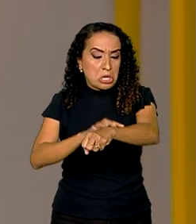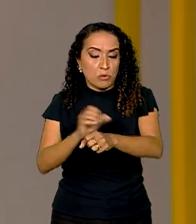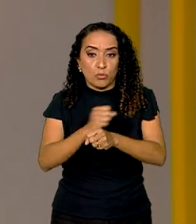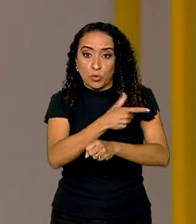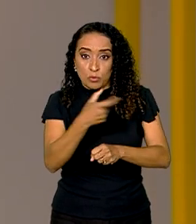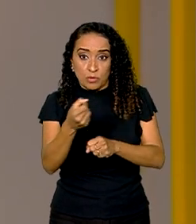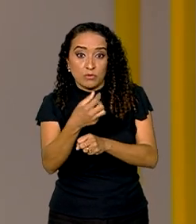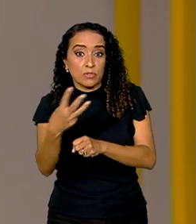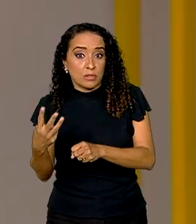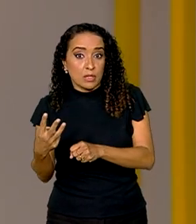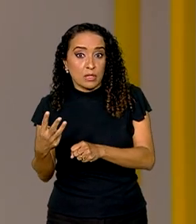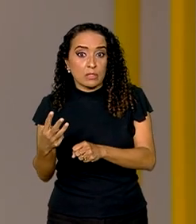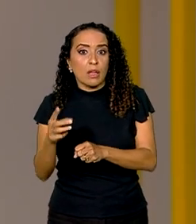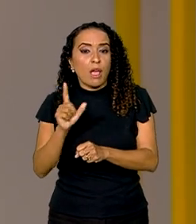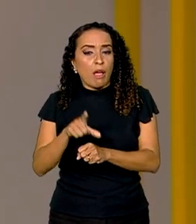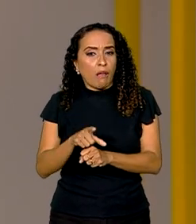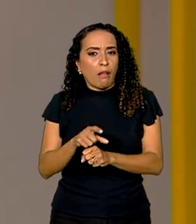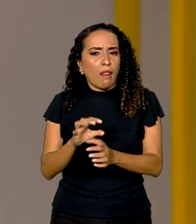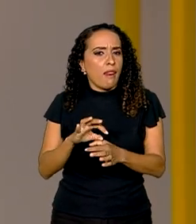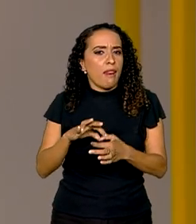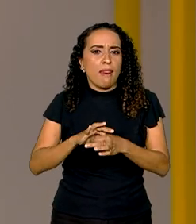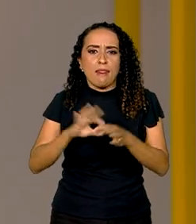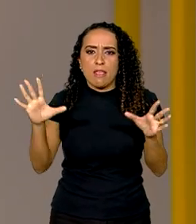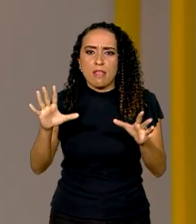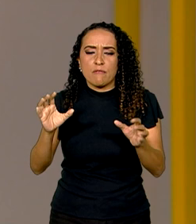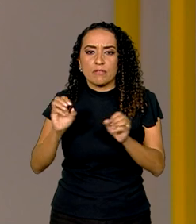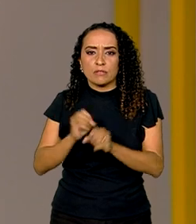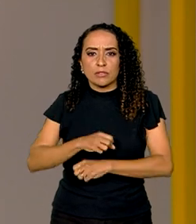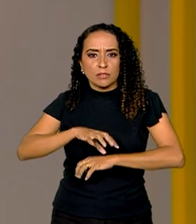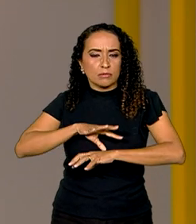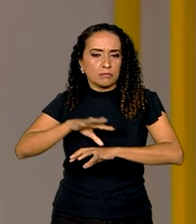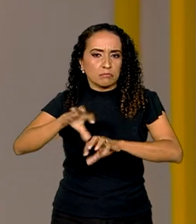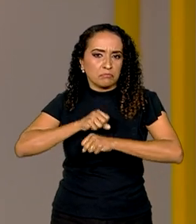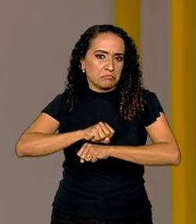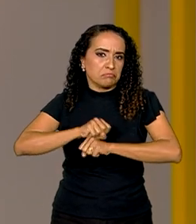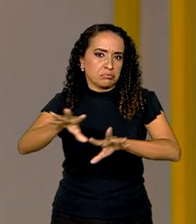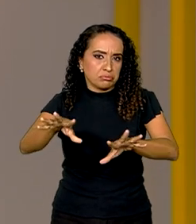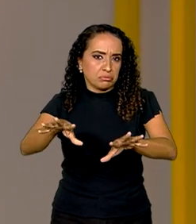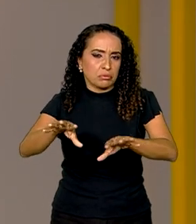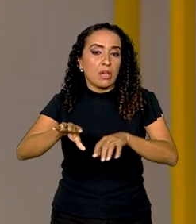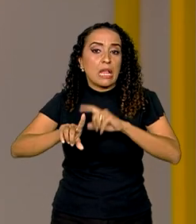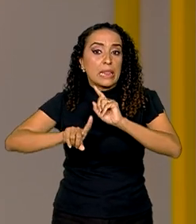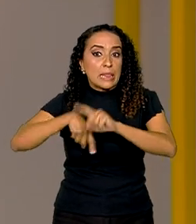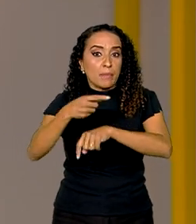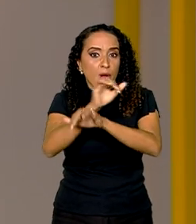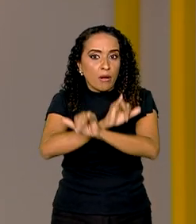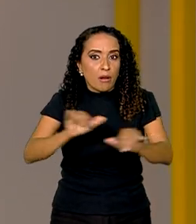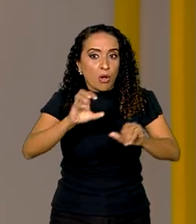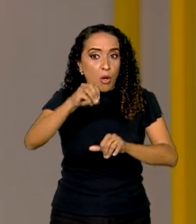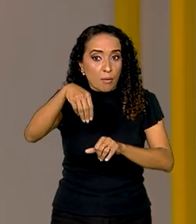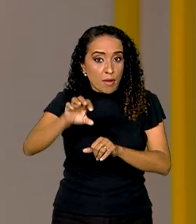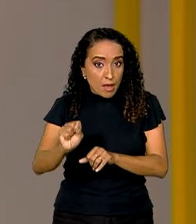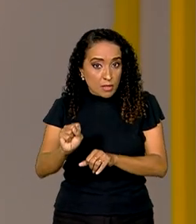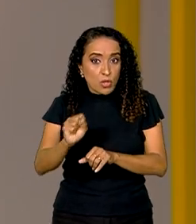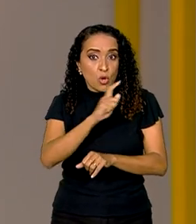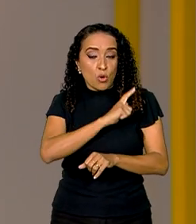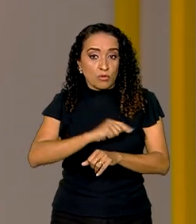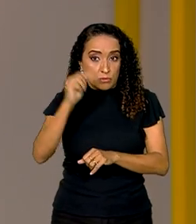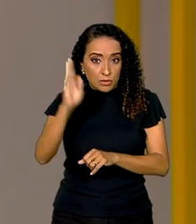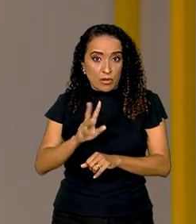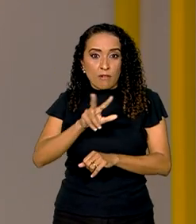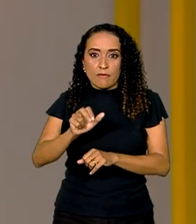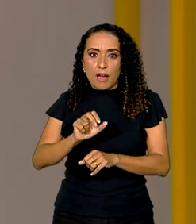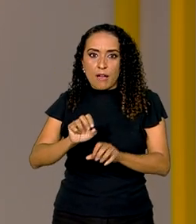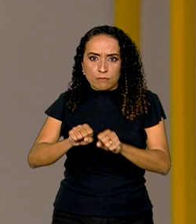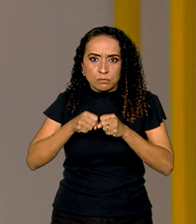2023 e é considerado livre de transmissão da doença. Mas depois do anúncio da OMS, o governo brasileiro vai